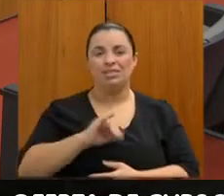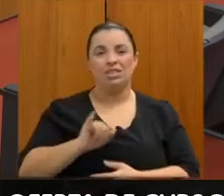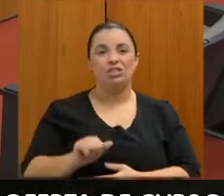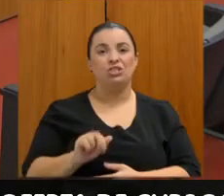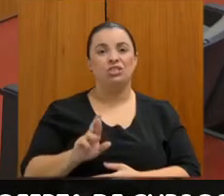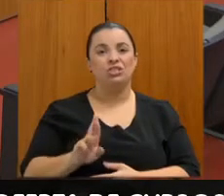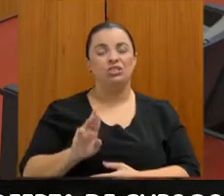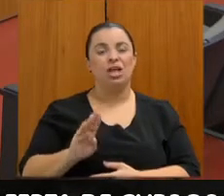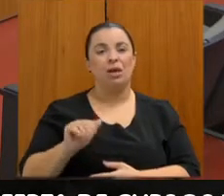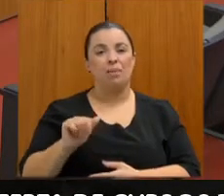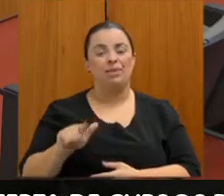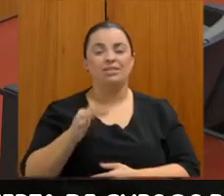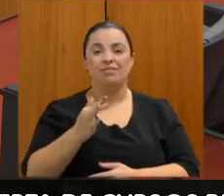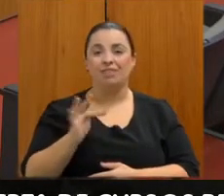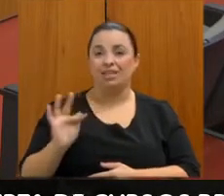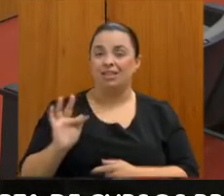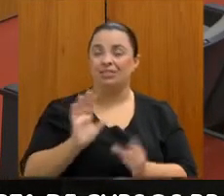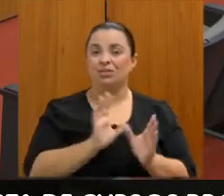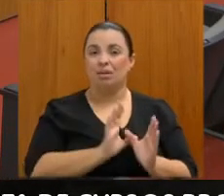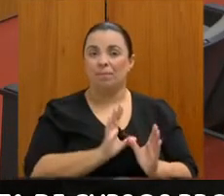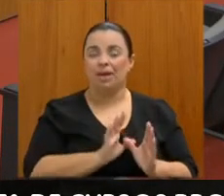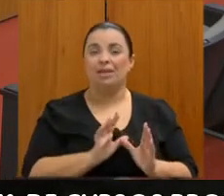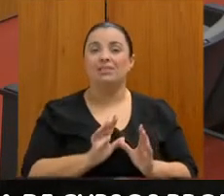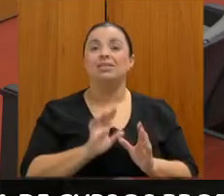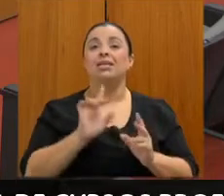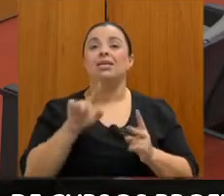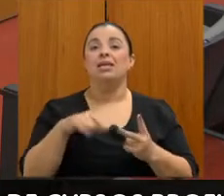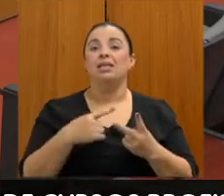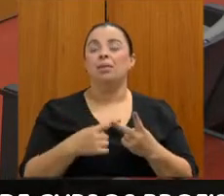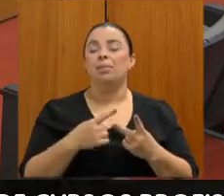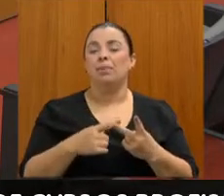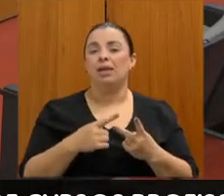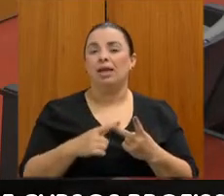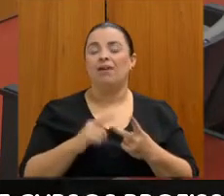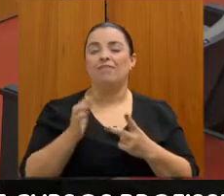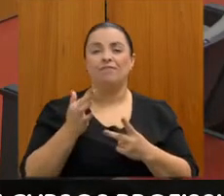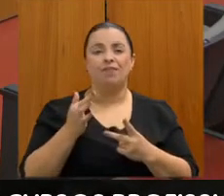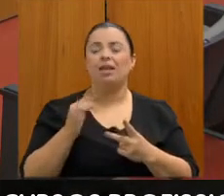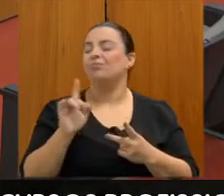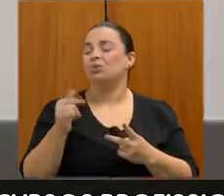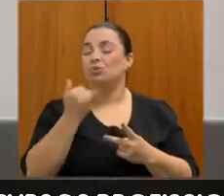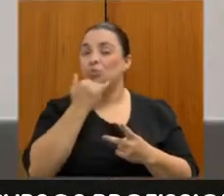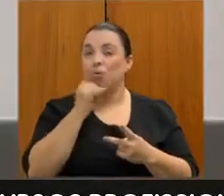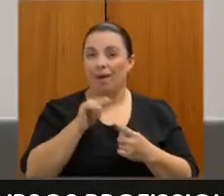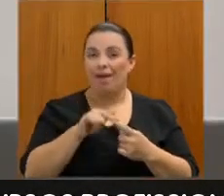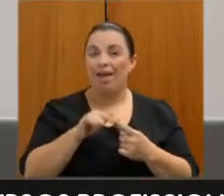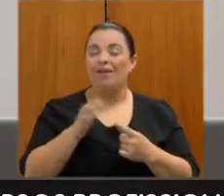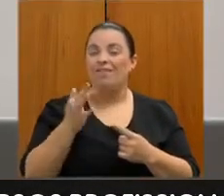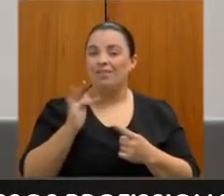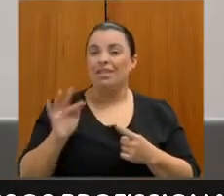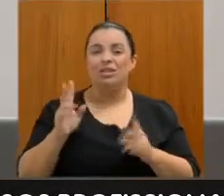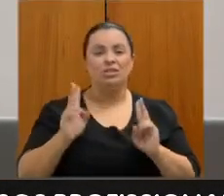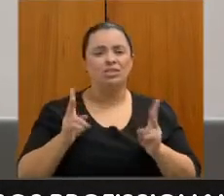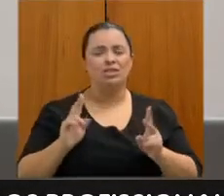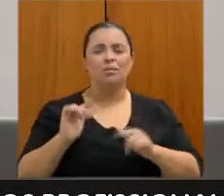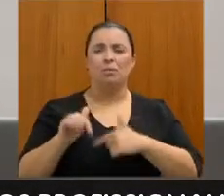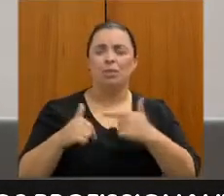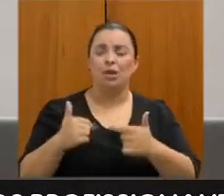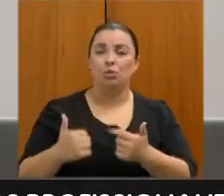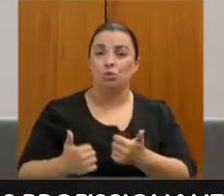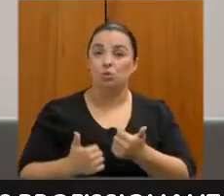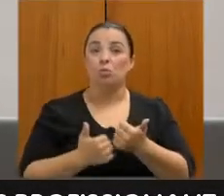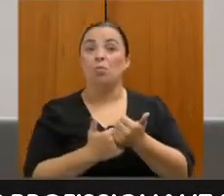Federação das APAES, também a Federação sempre atuante, sempre fazendo um grande trabalho de suporte às nossas APAES,